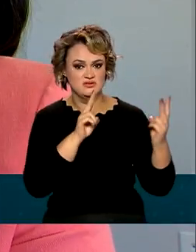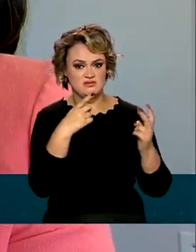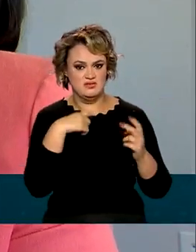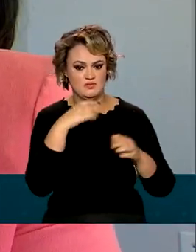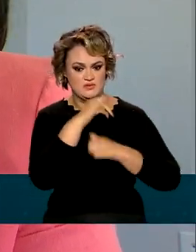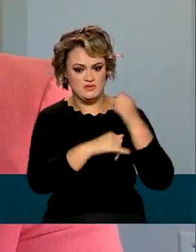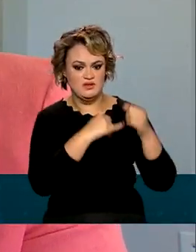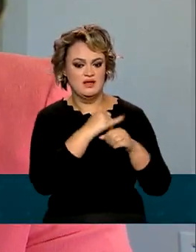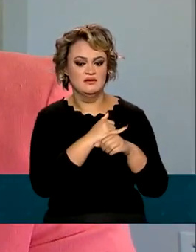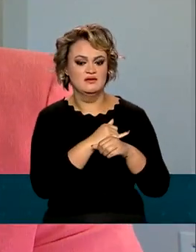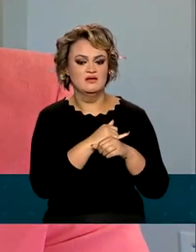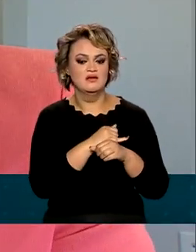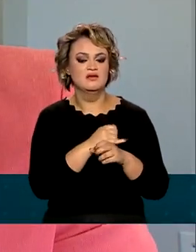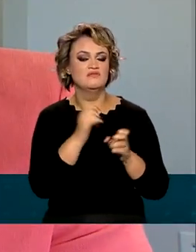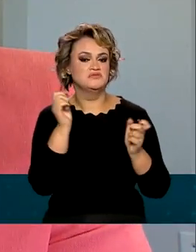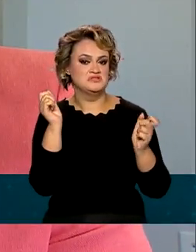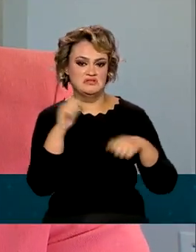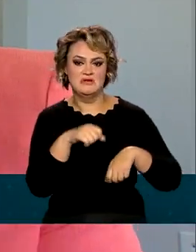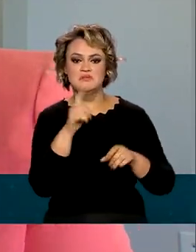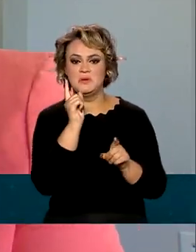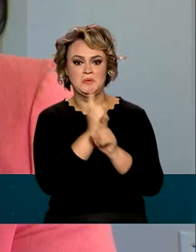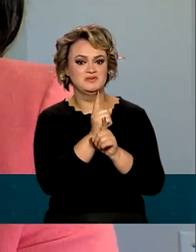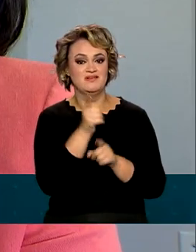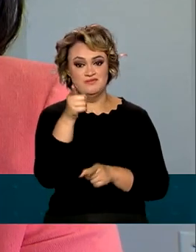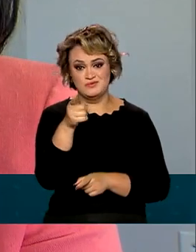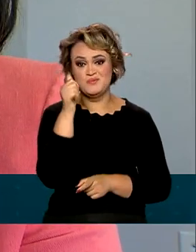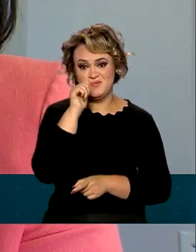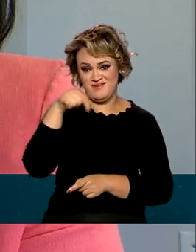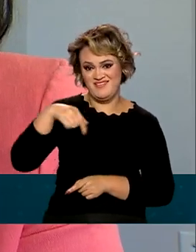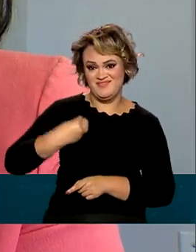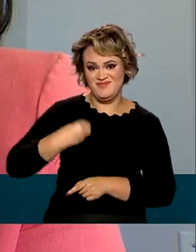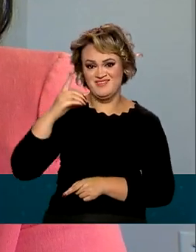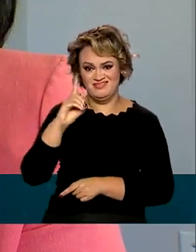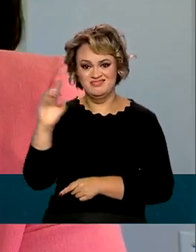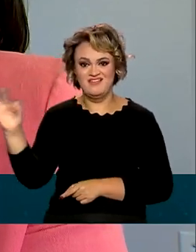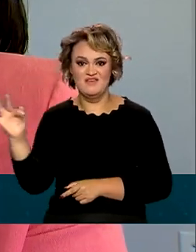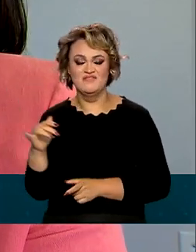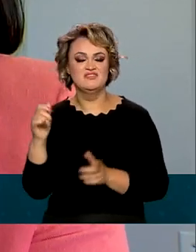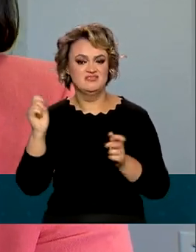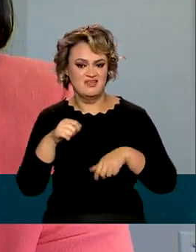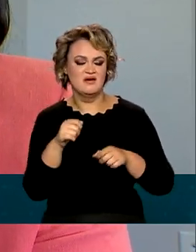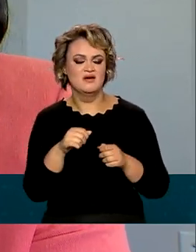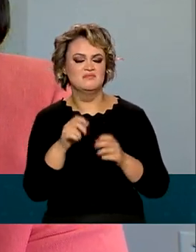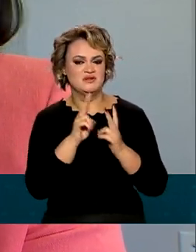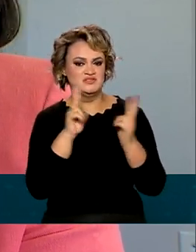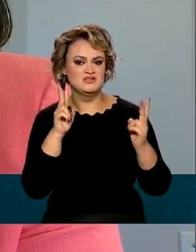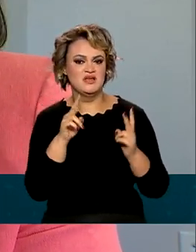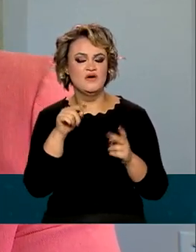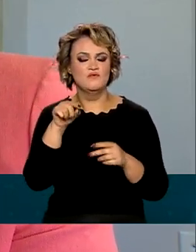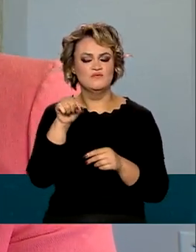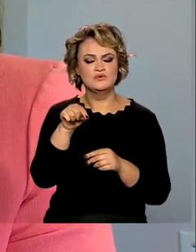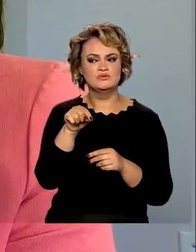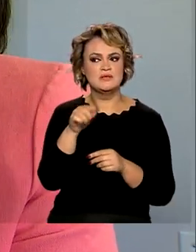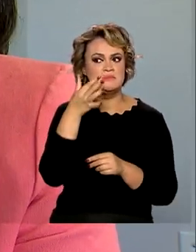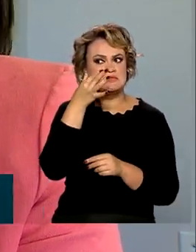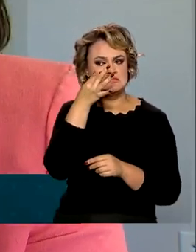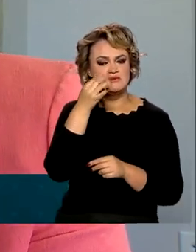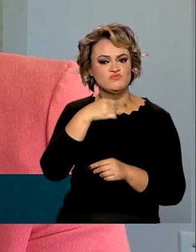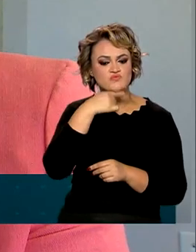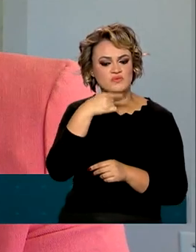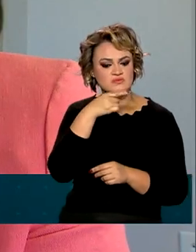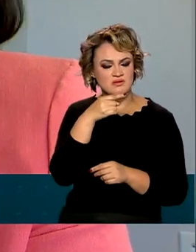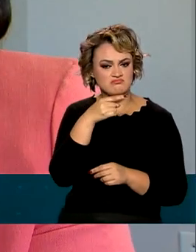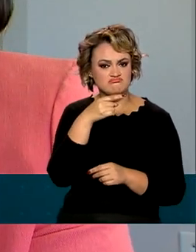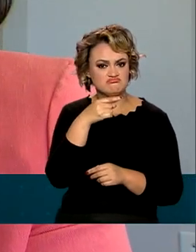temos, eles já estão disponíveis para você, mulher aqui do Distrito Federal, para que mesmo sem ter a capacitação presencial que o